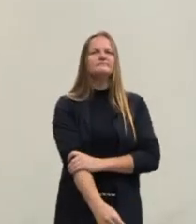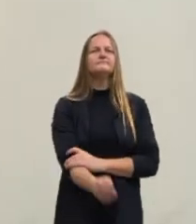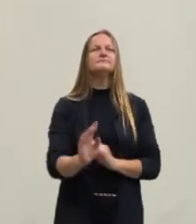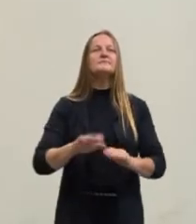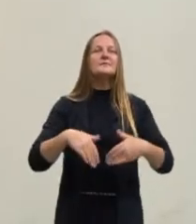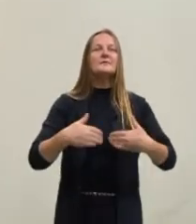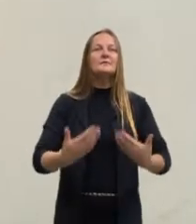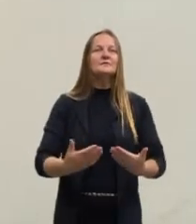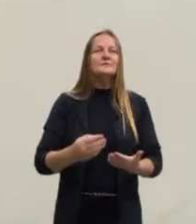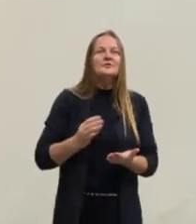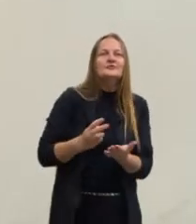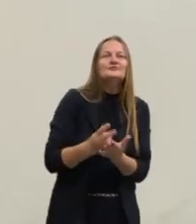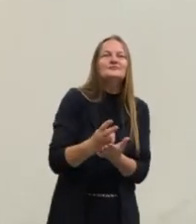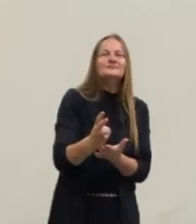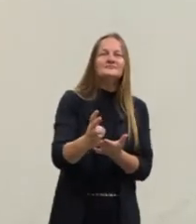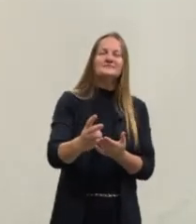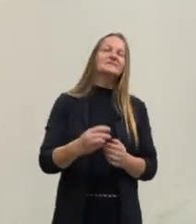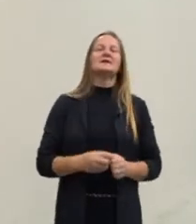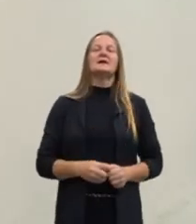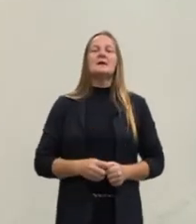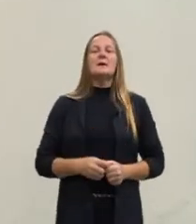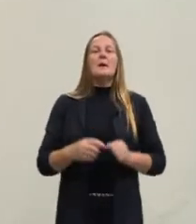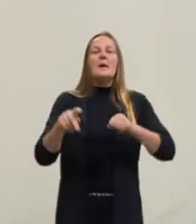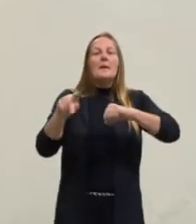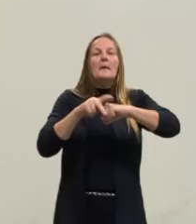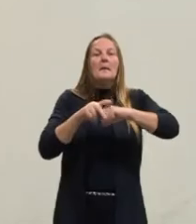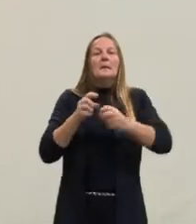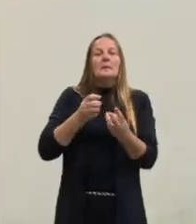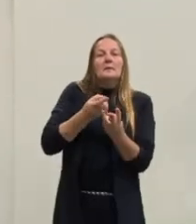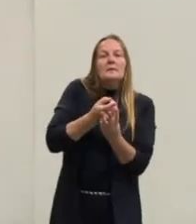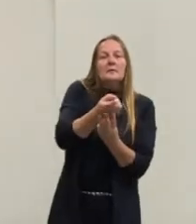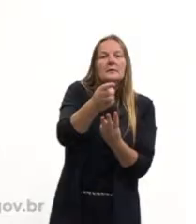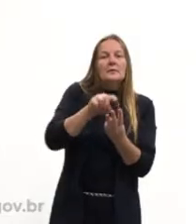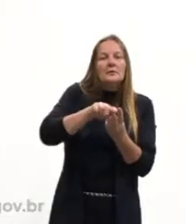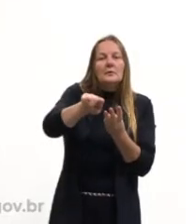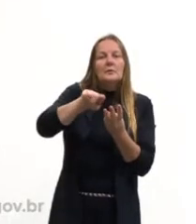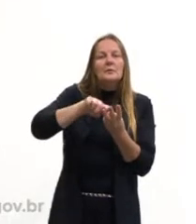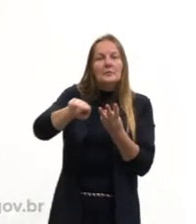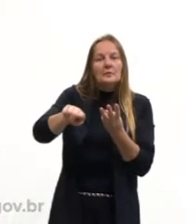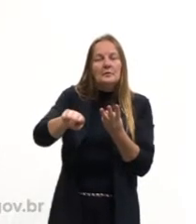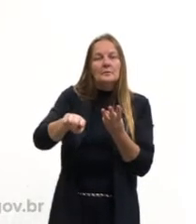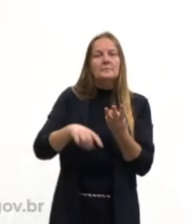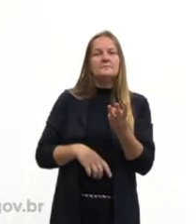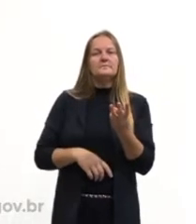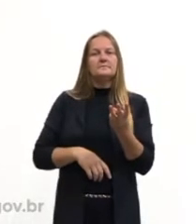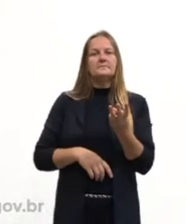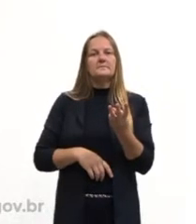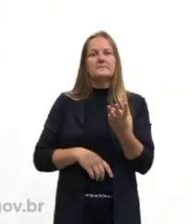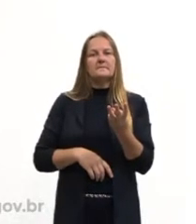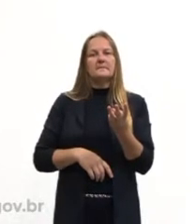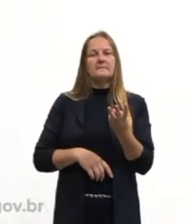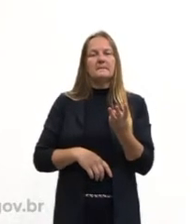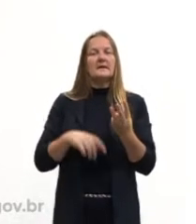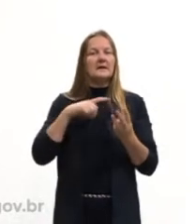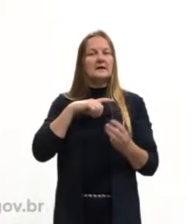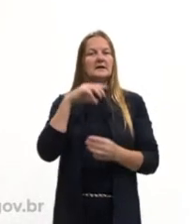adiante. Os pronomes demonstrativos. Mega importante, super importante.